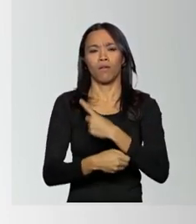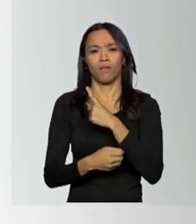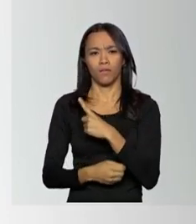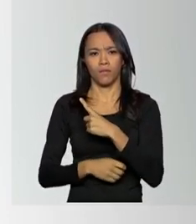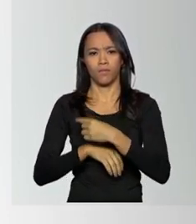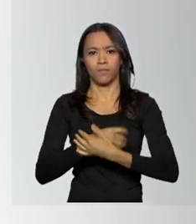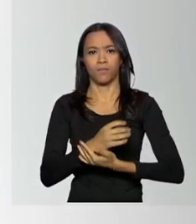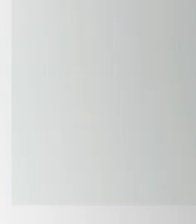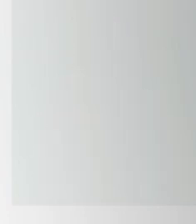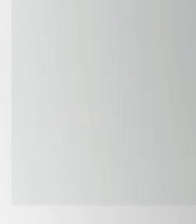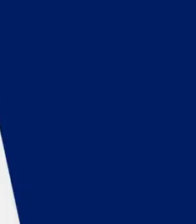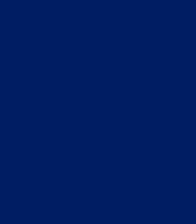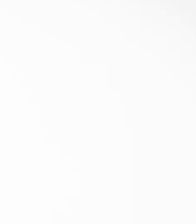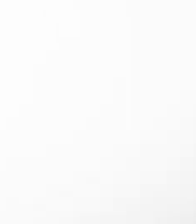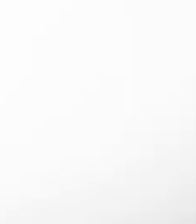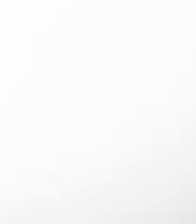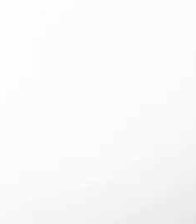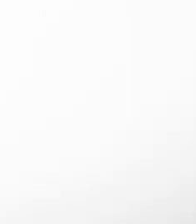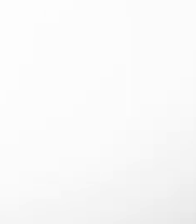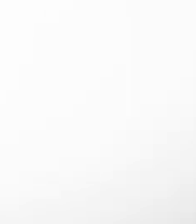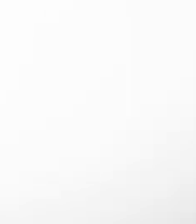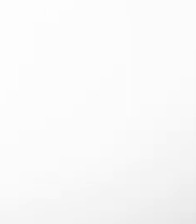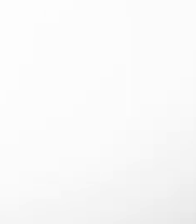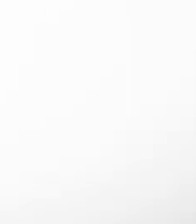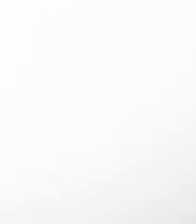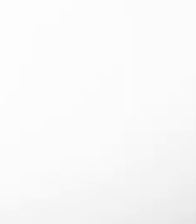.br Música